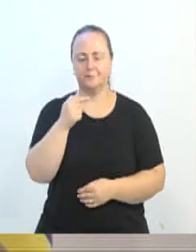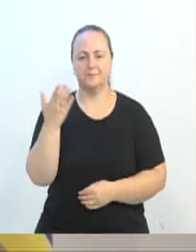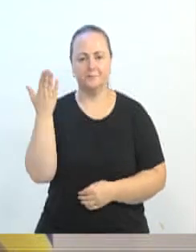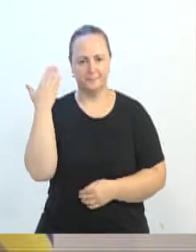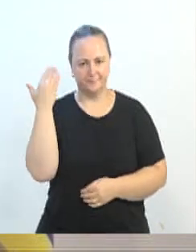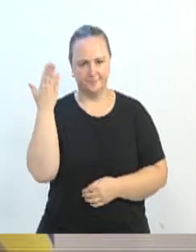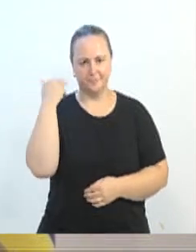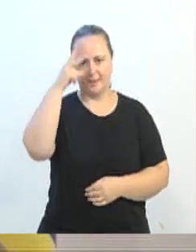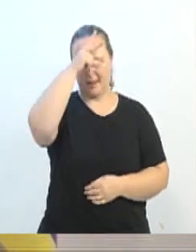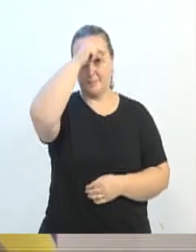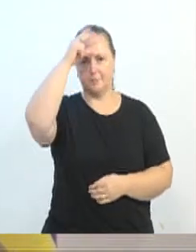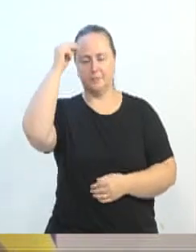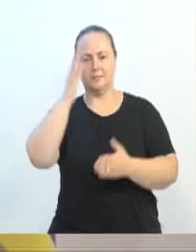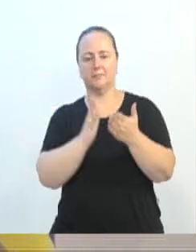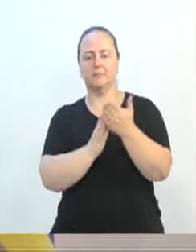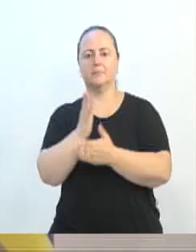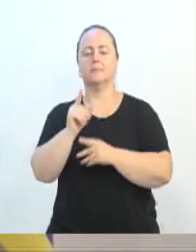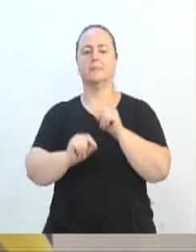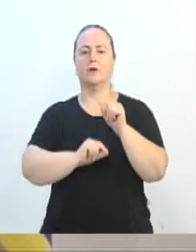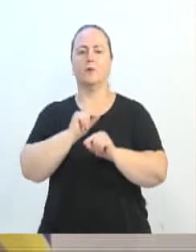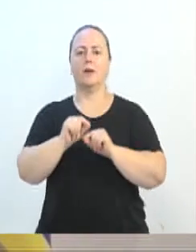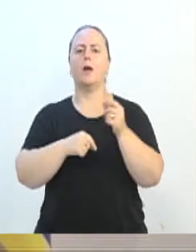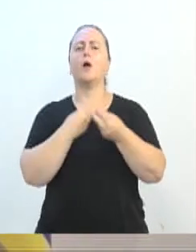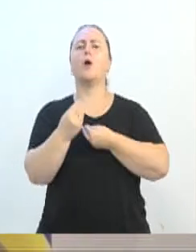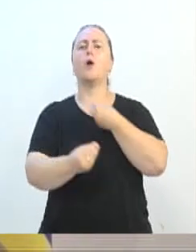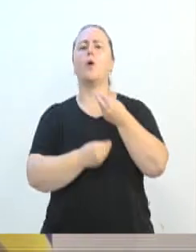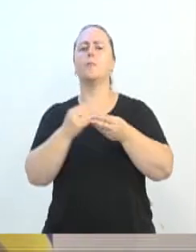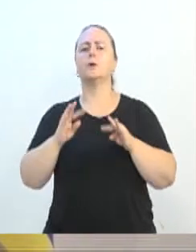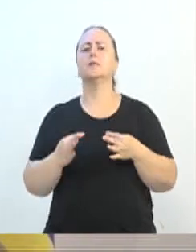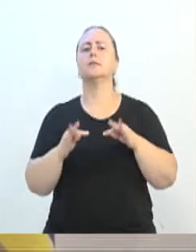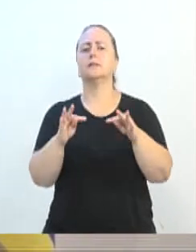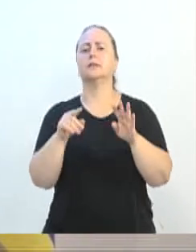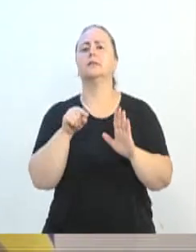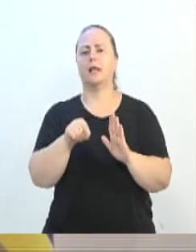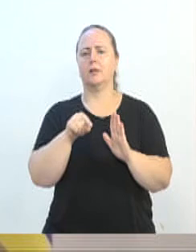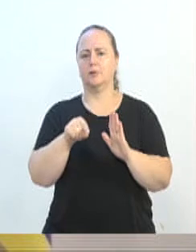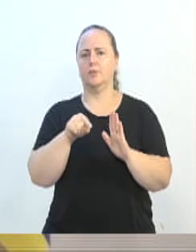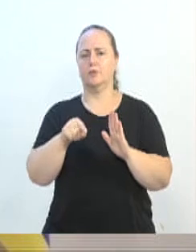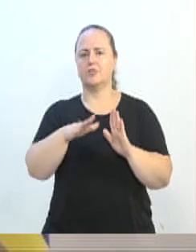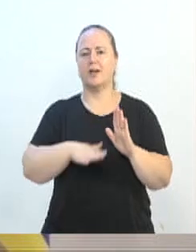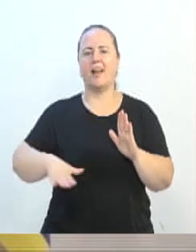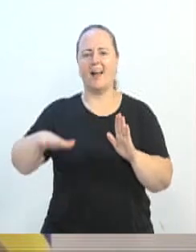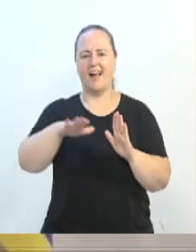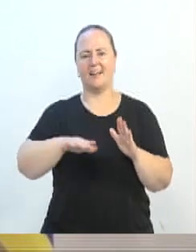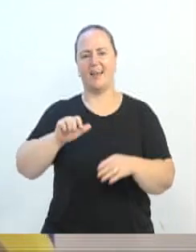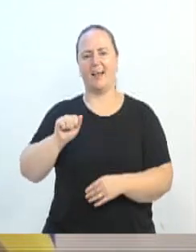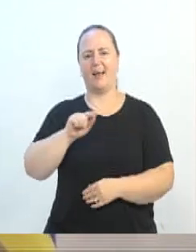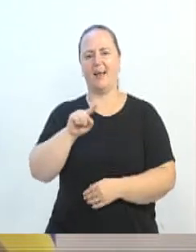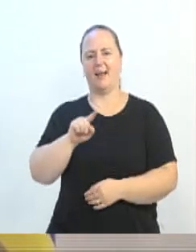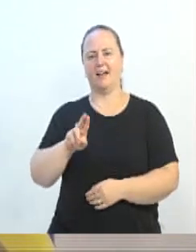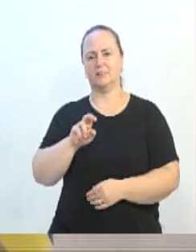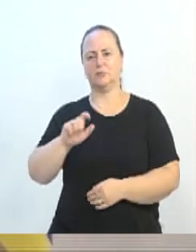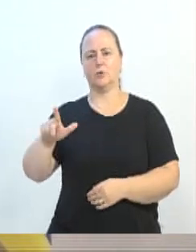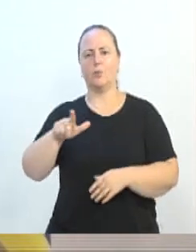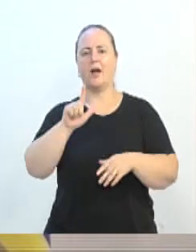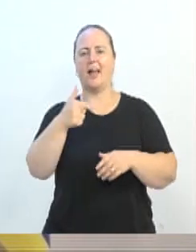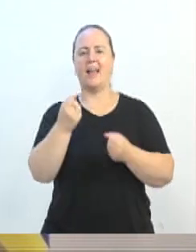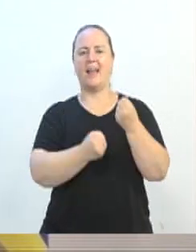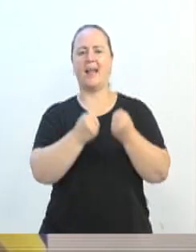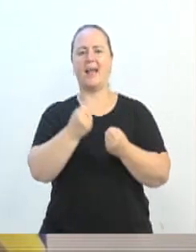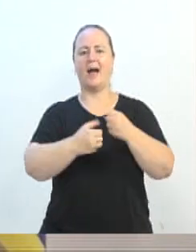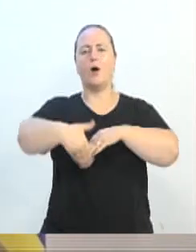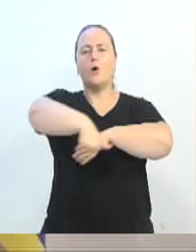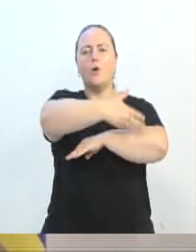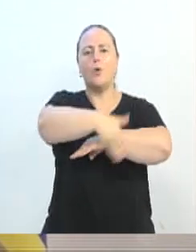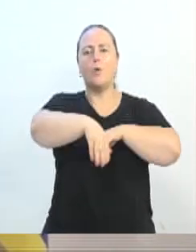aprovou a tecnologia que será aplicada na gestão da nossa área azul. Apesar da demora devido à suspensão do